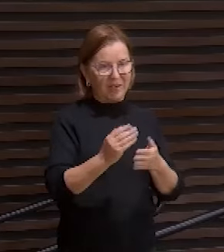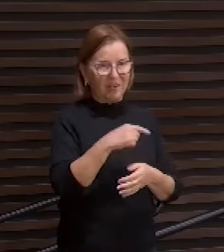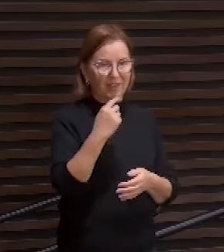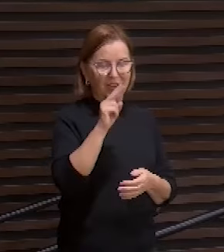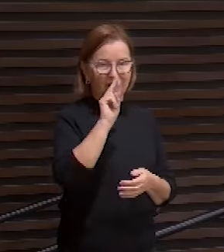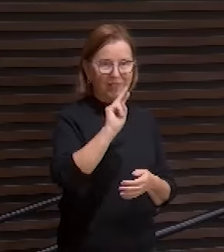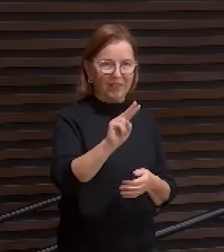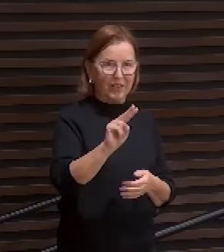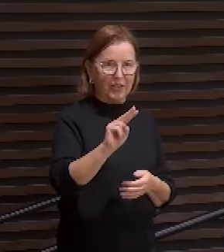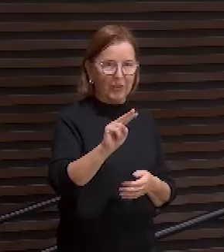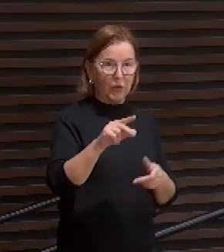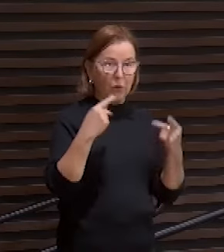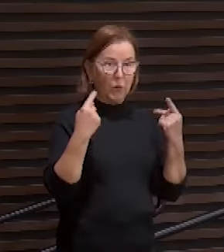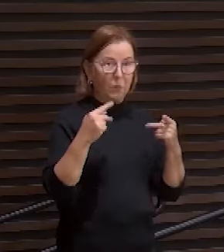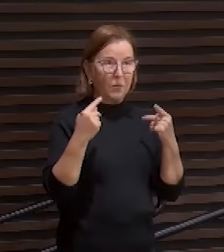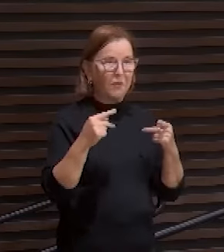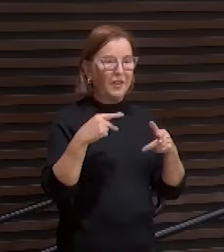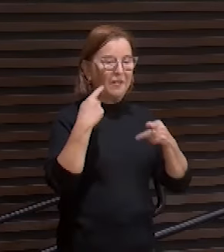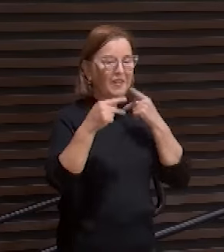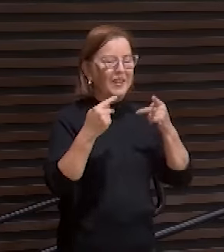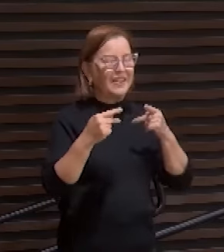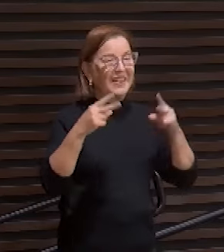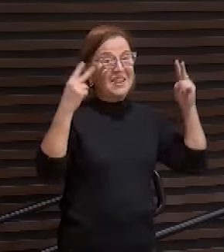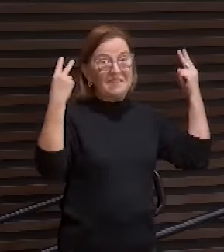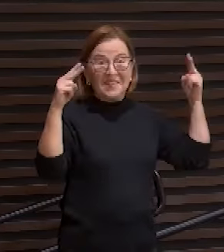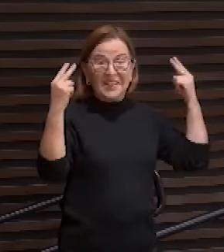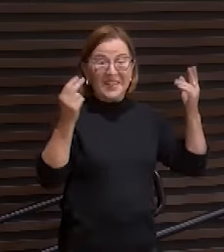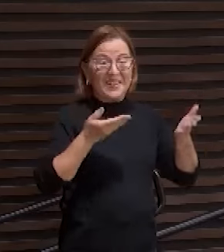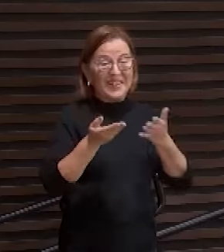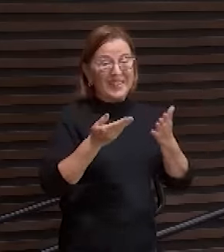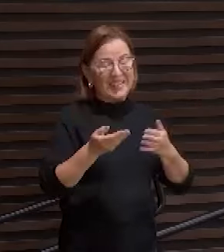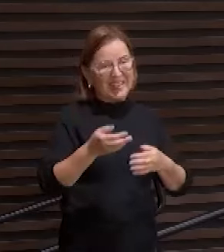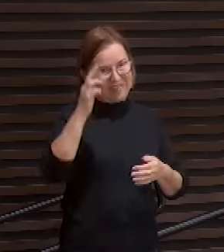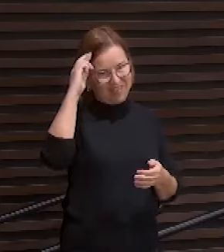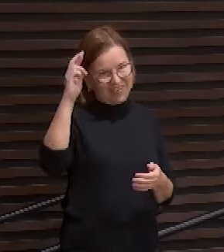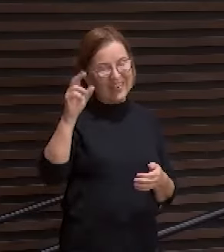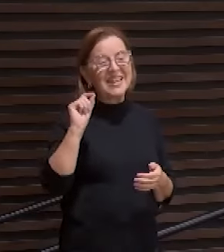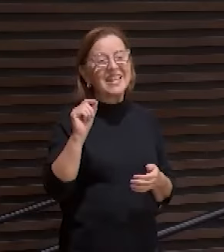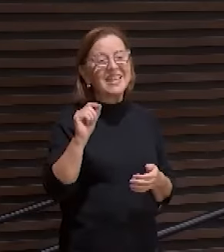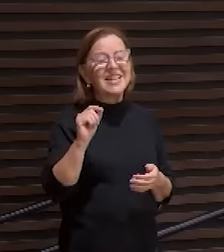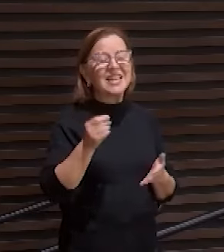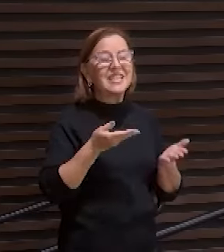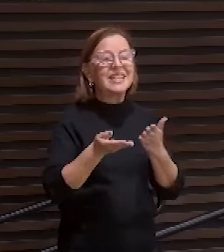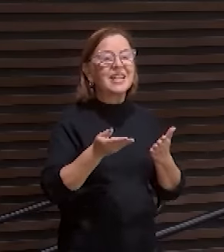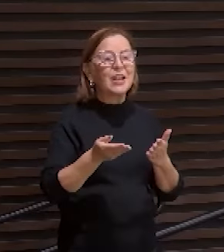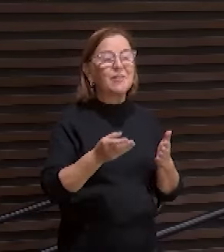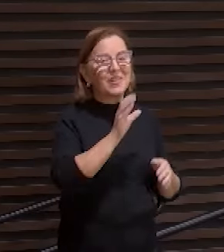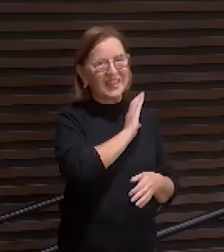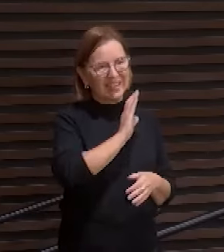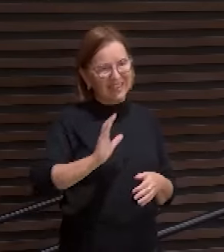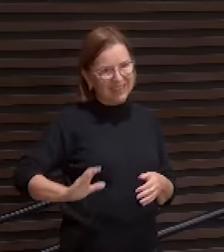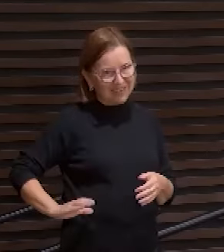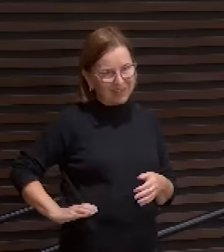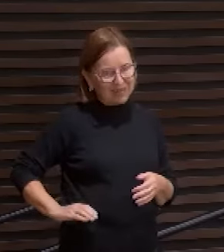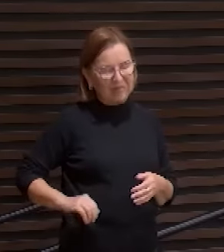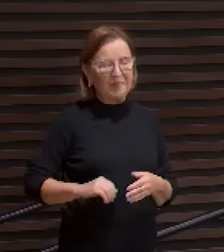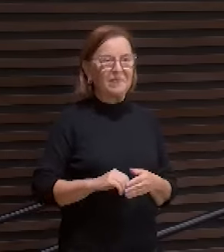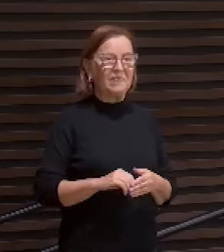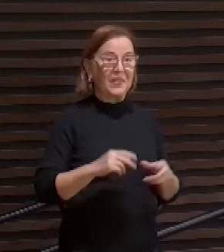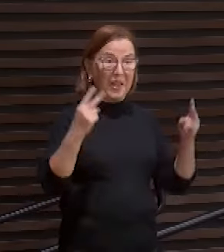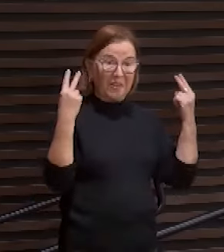o profeta falando da vitória do servo do Senhor. Esse servo é Cristo. A vitória do servo do Senhor, ainda